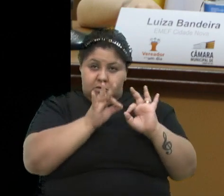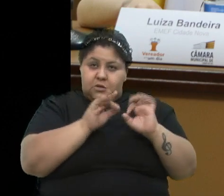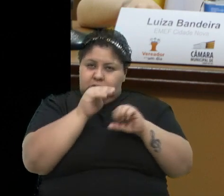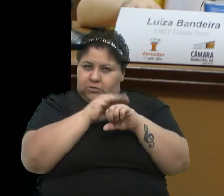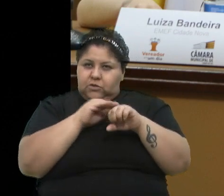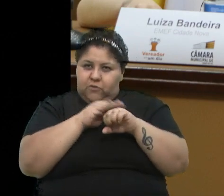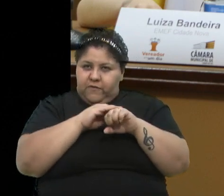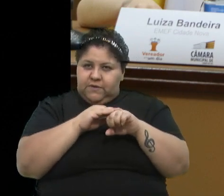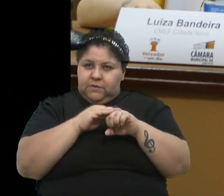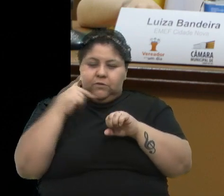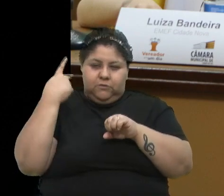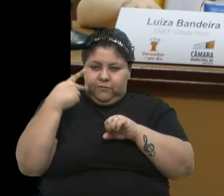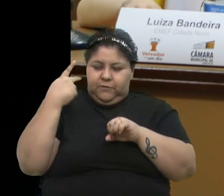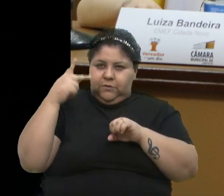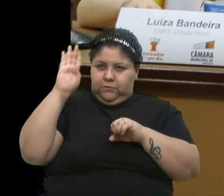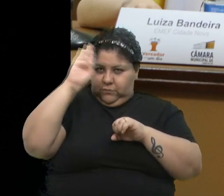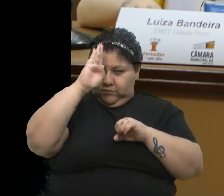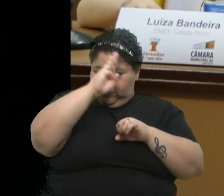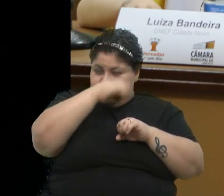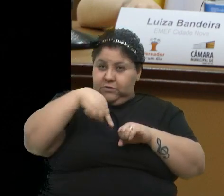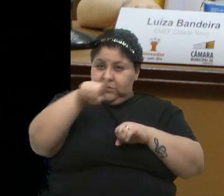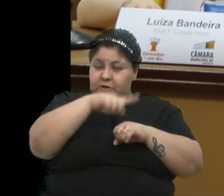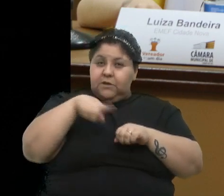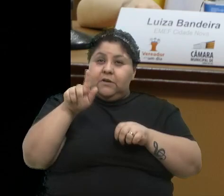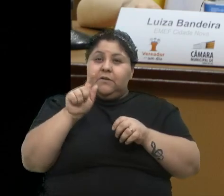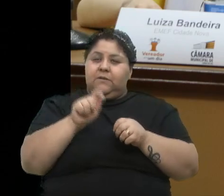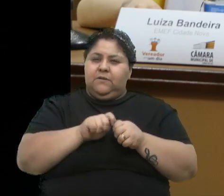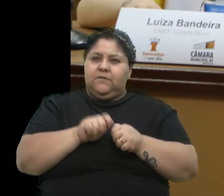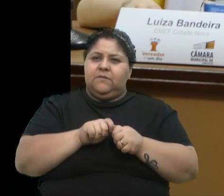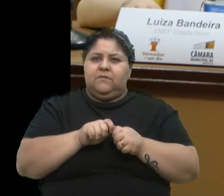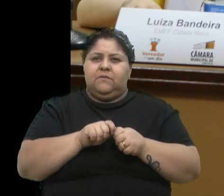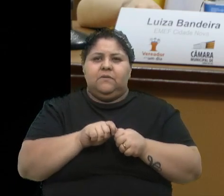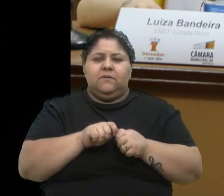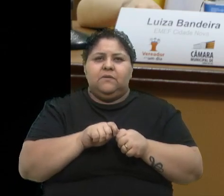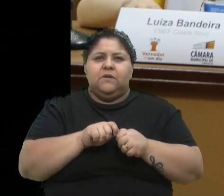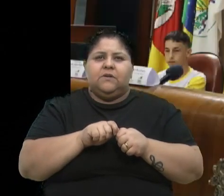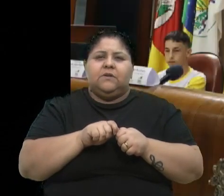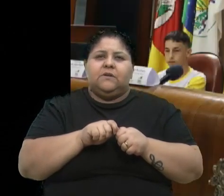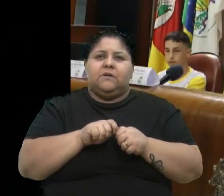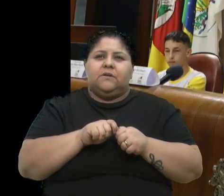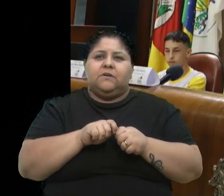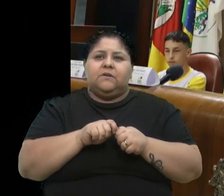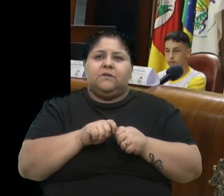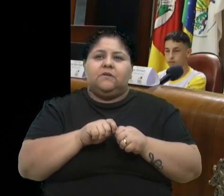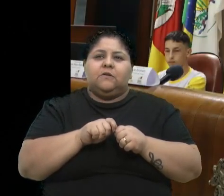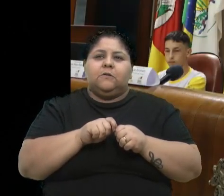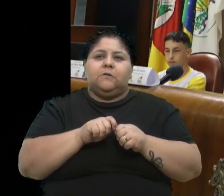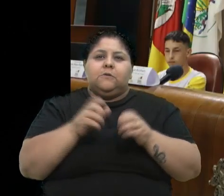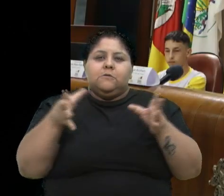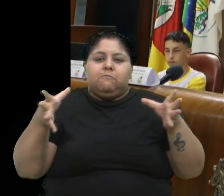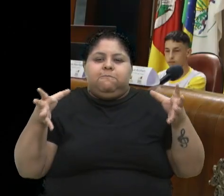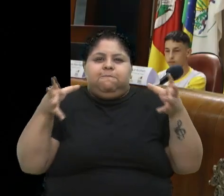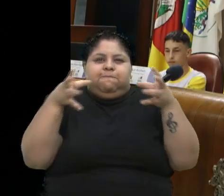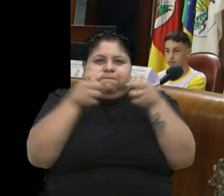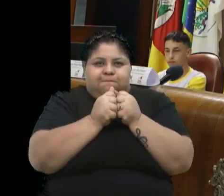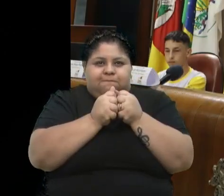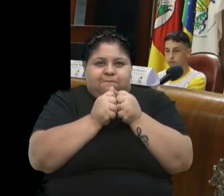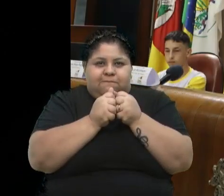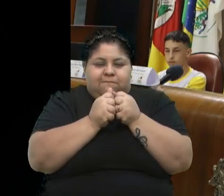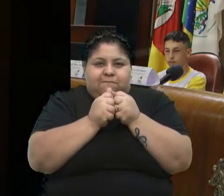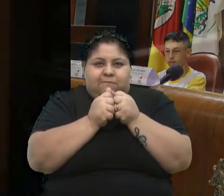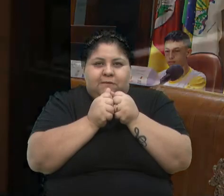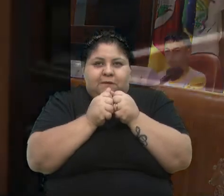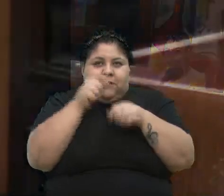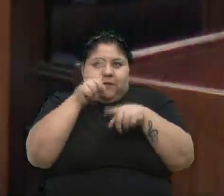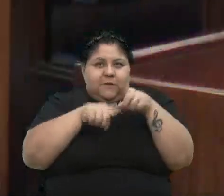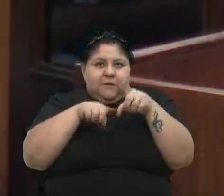aqui com o vereador Bressan, inclusive, a gente vai fazer um compilado de todo esse material para entregar ao